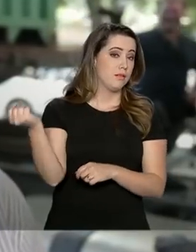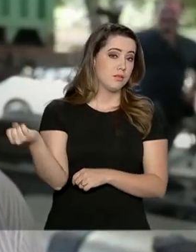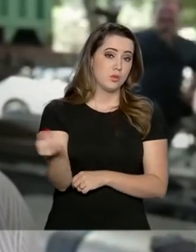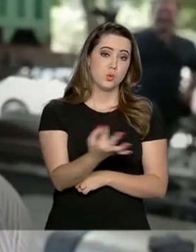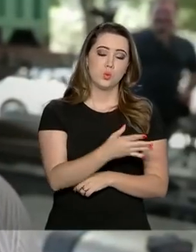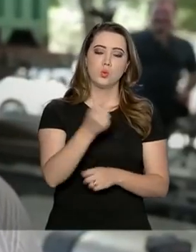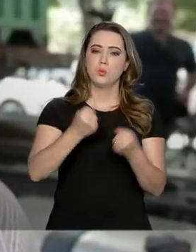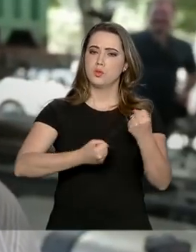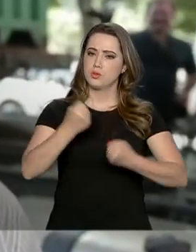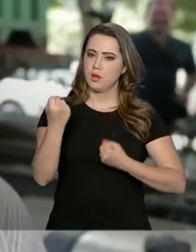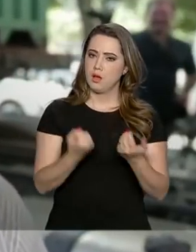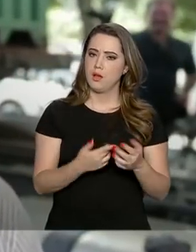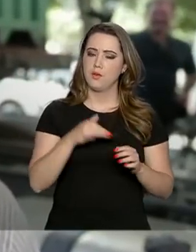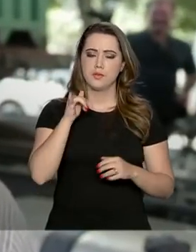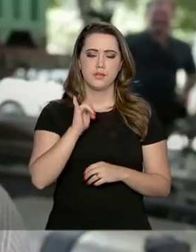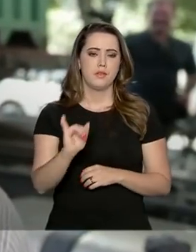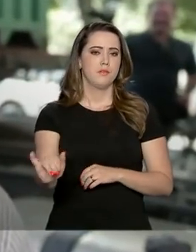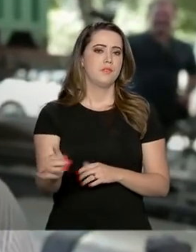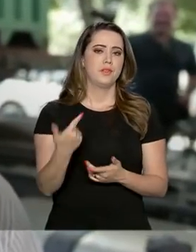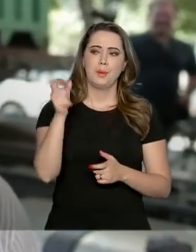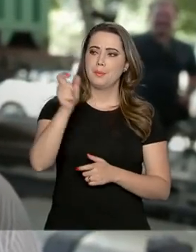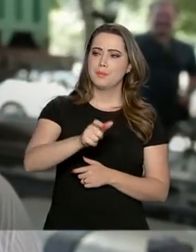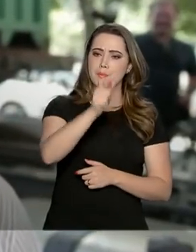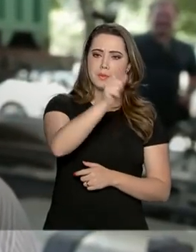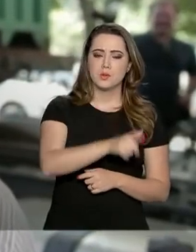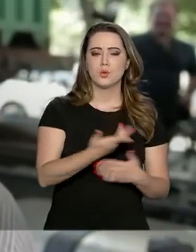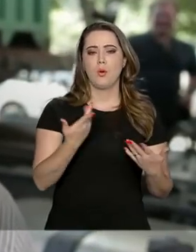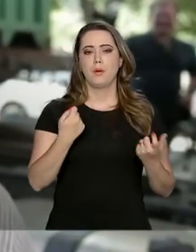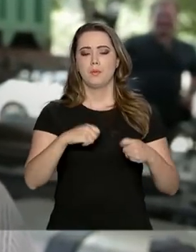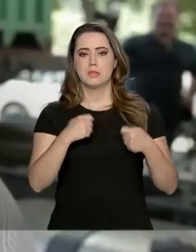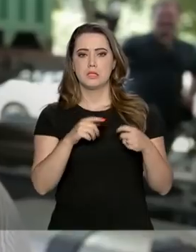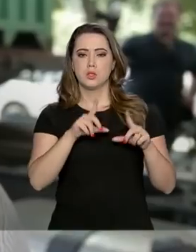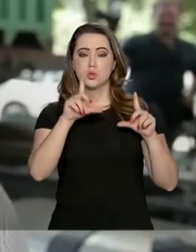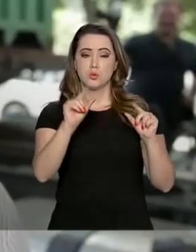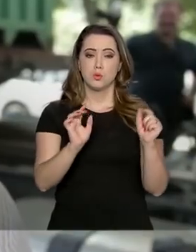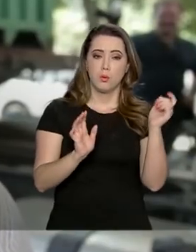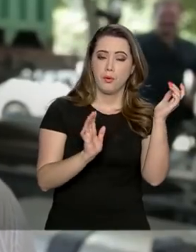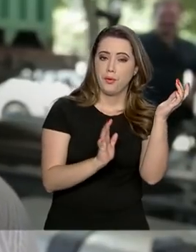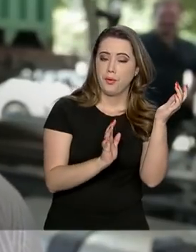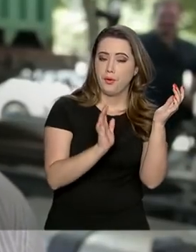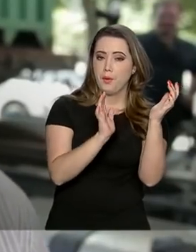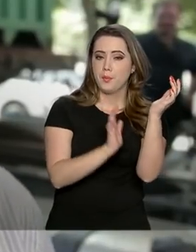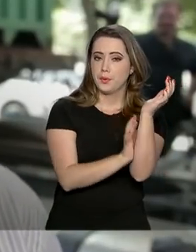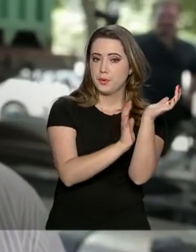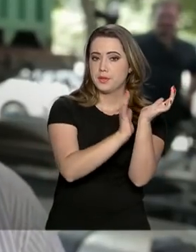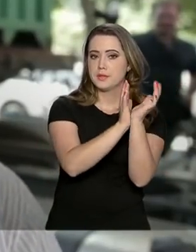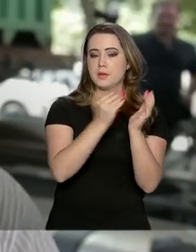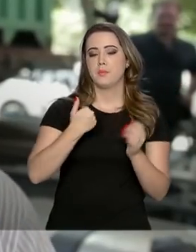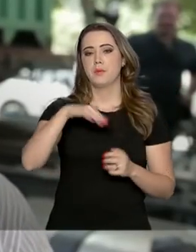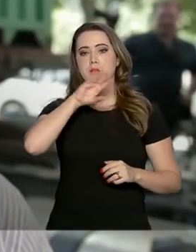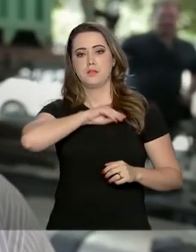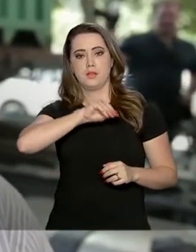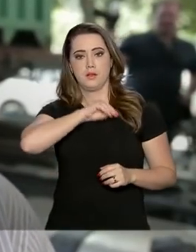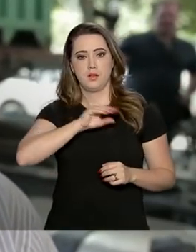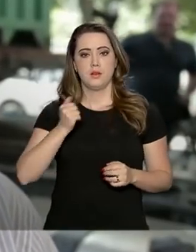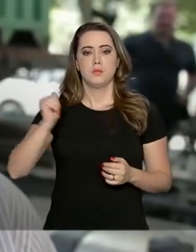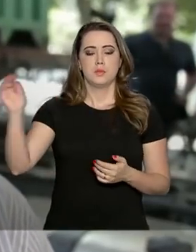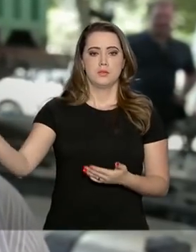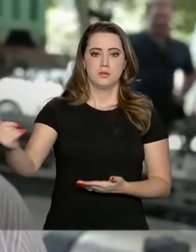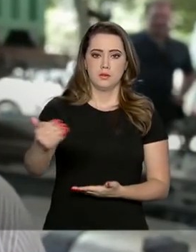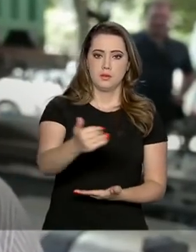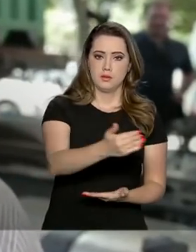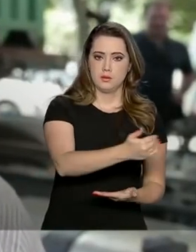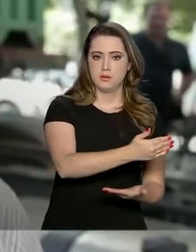Isso elimina a necessidade de atravessadores, diminui a burocracia, aumenta a renda do caminhoneiro e aumenta a arrecadação